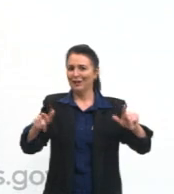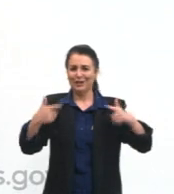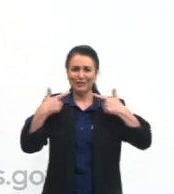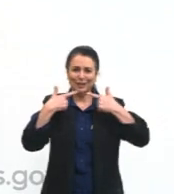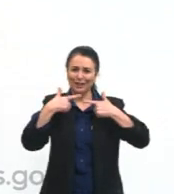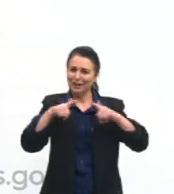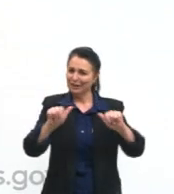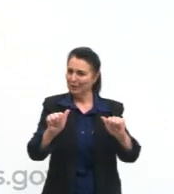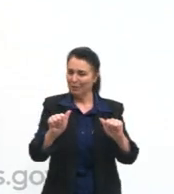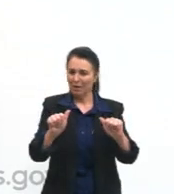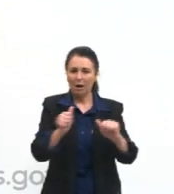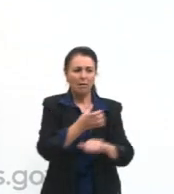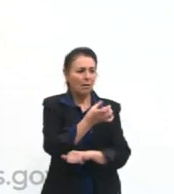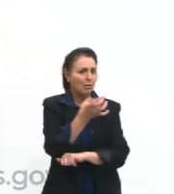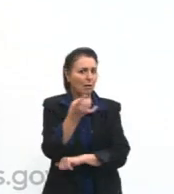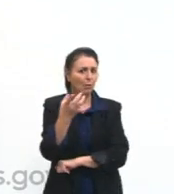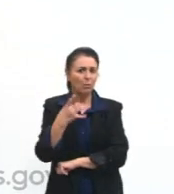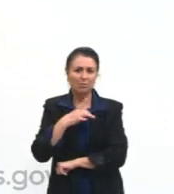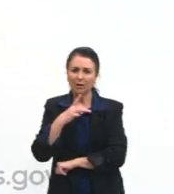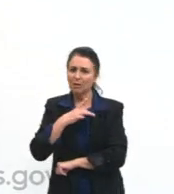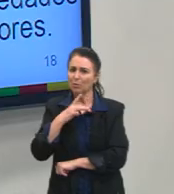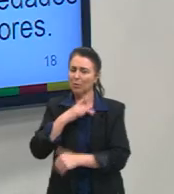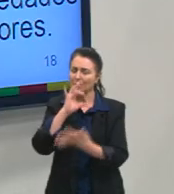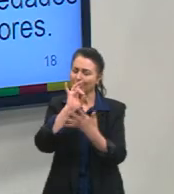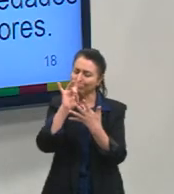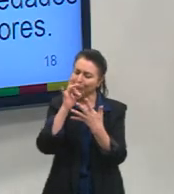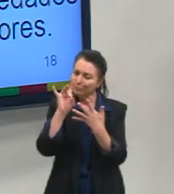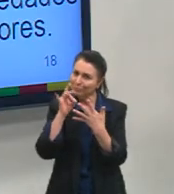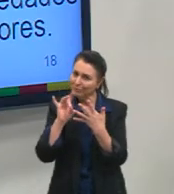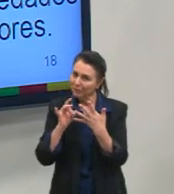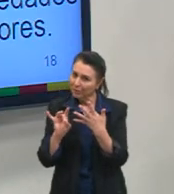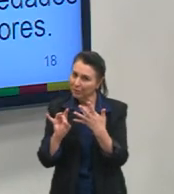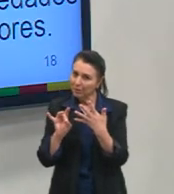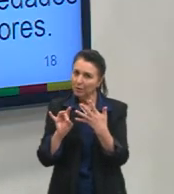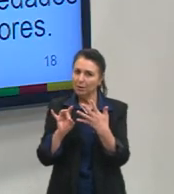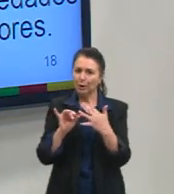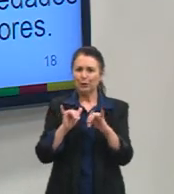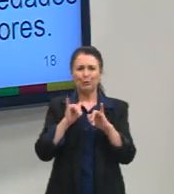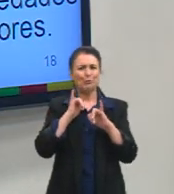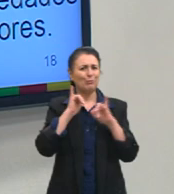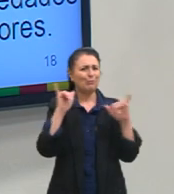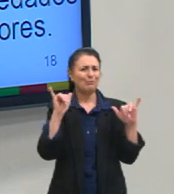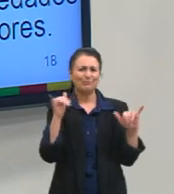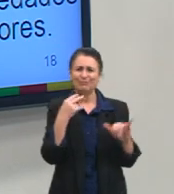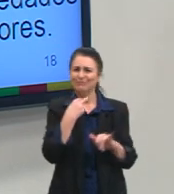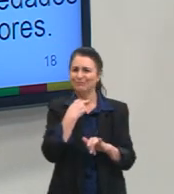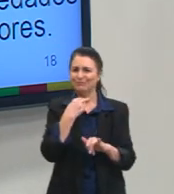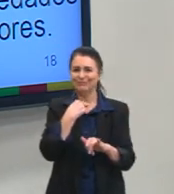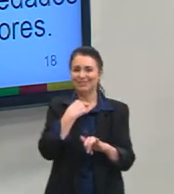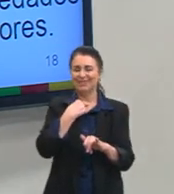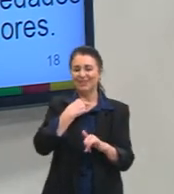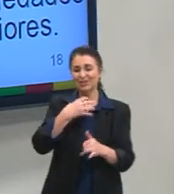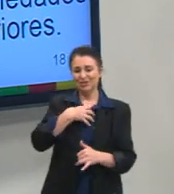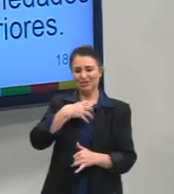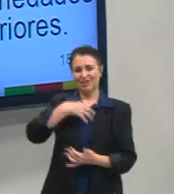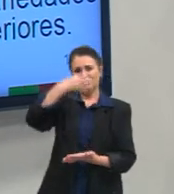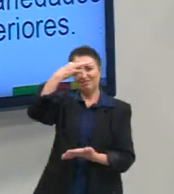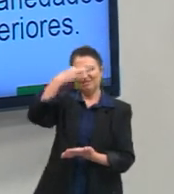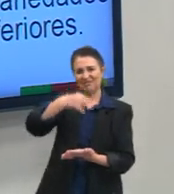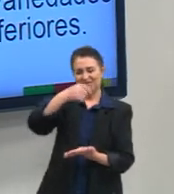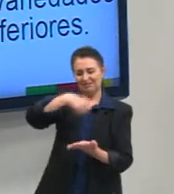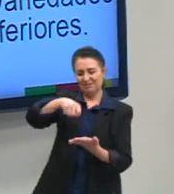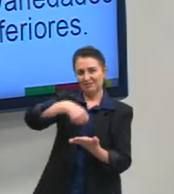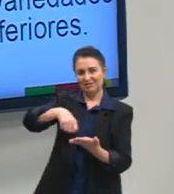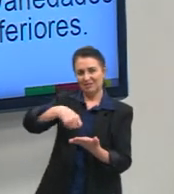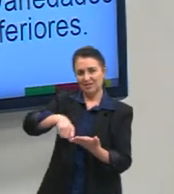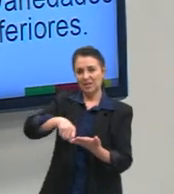cada uma as suas peculiaridades. A gente não pode dizer que o correto é o jeito como se escreve e que o jeito como nós falamos